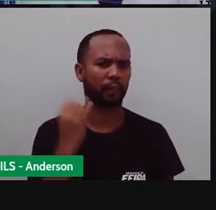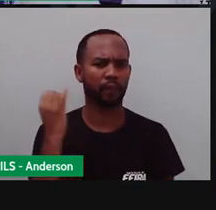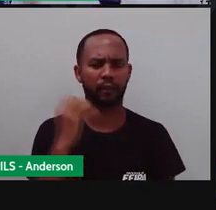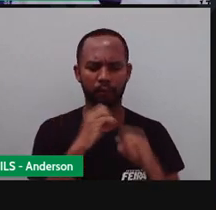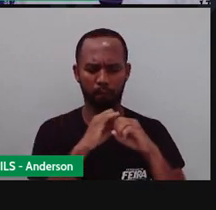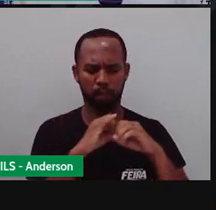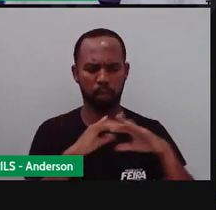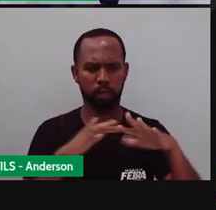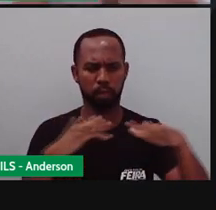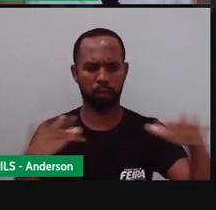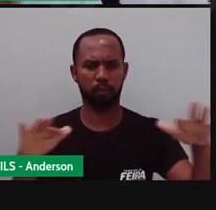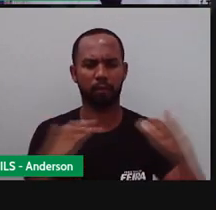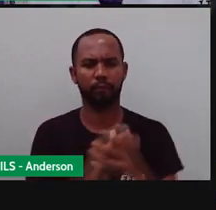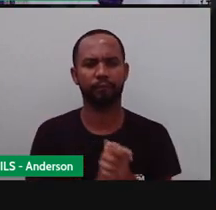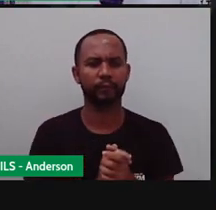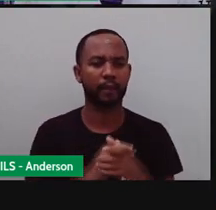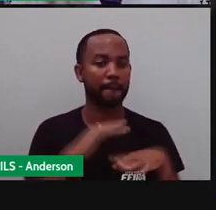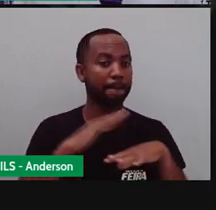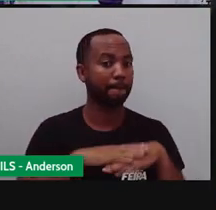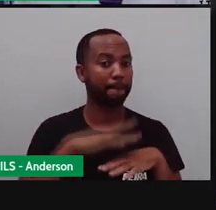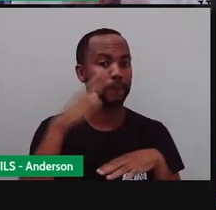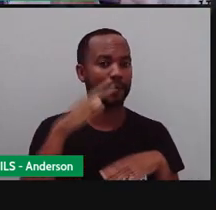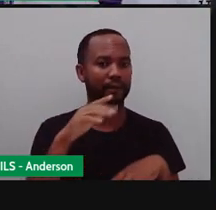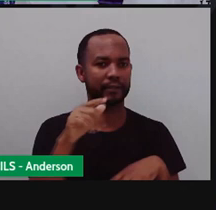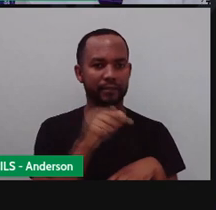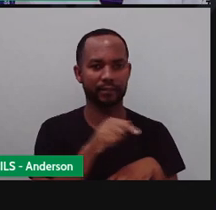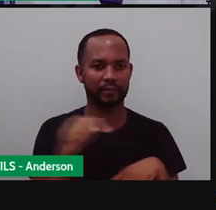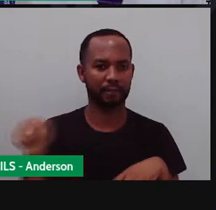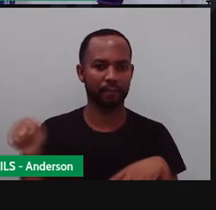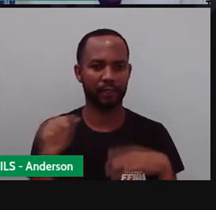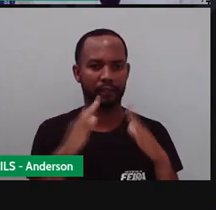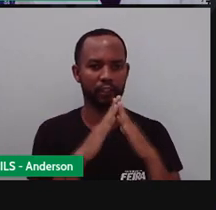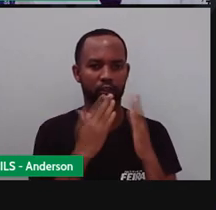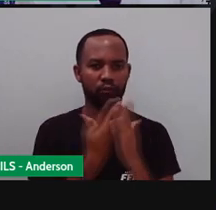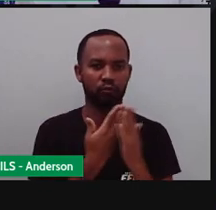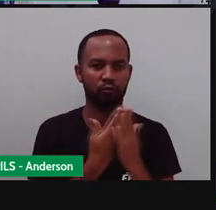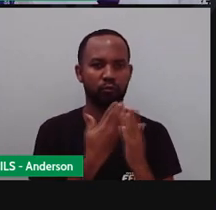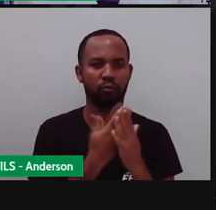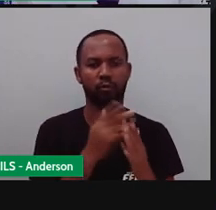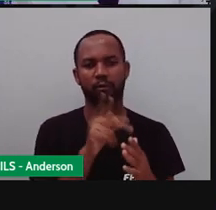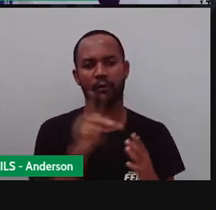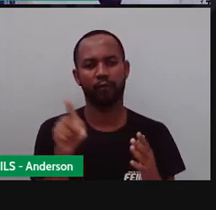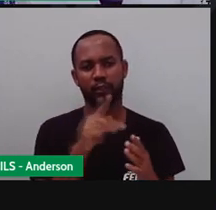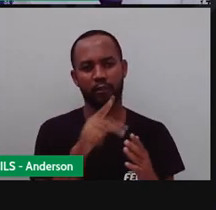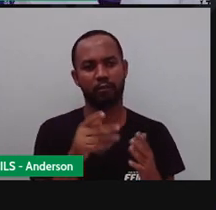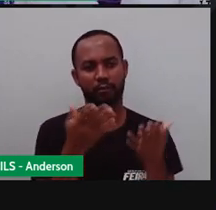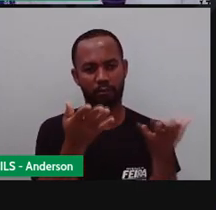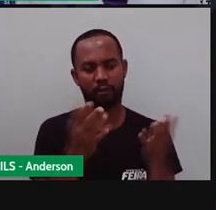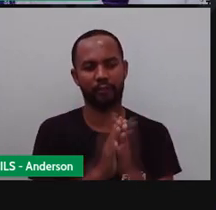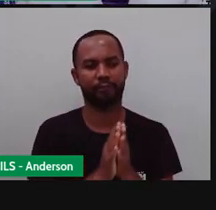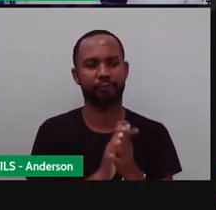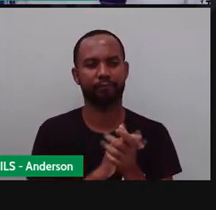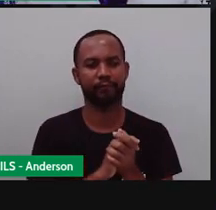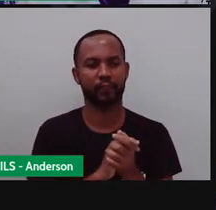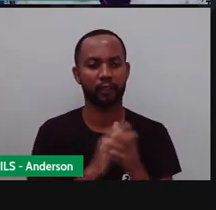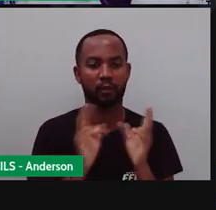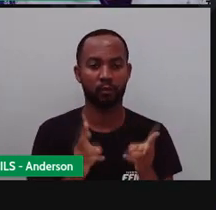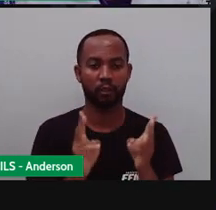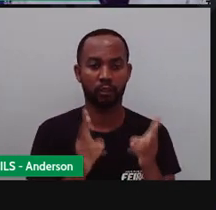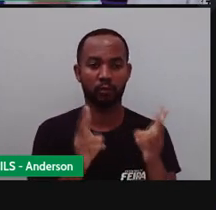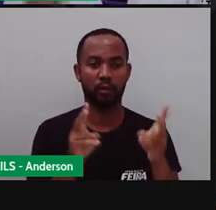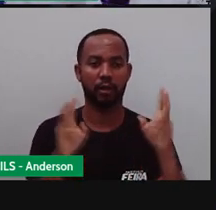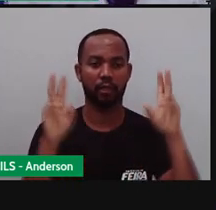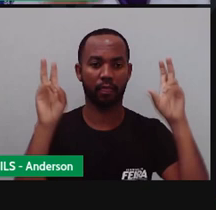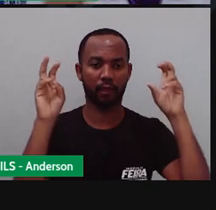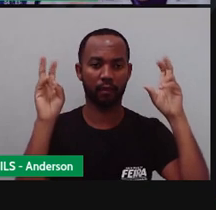vamos lá, né, pra mais uma semana de aula de Pró Maria e Anderson aqui com vocês. Vamos continuar com a nossa temática, que é